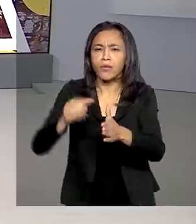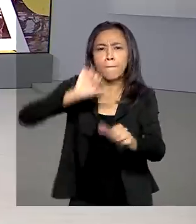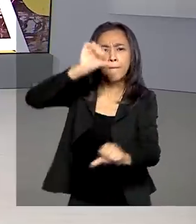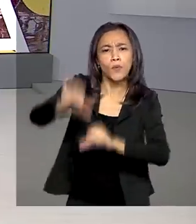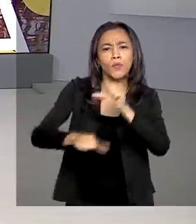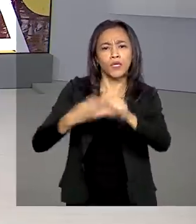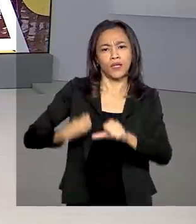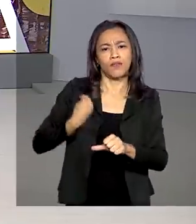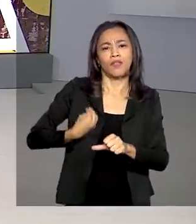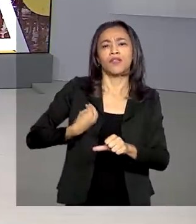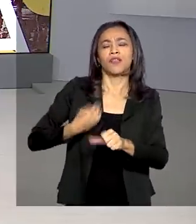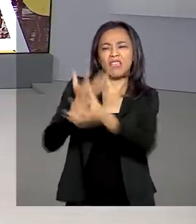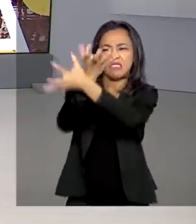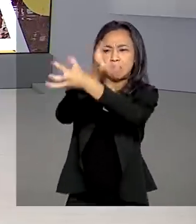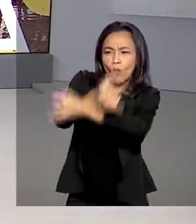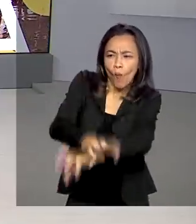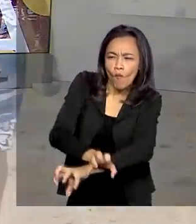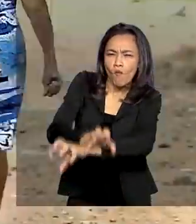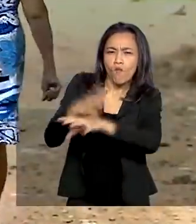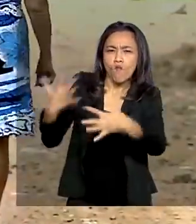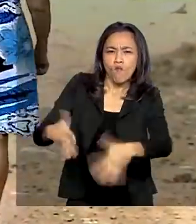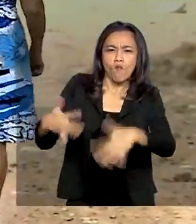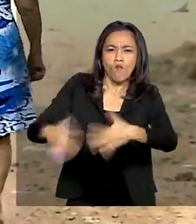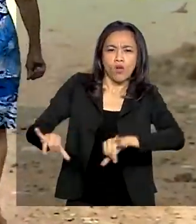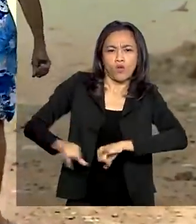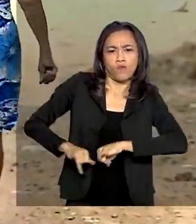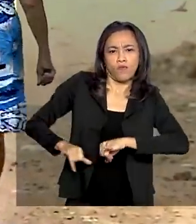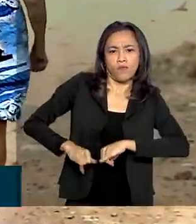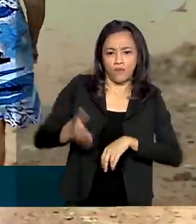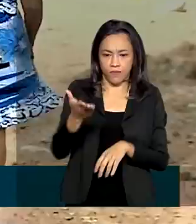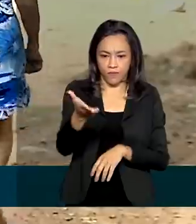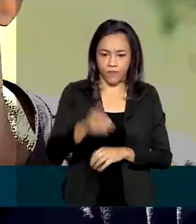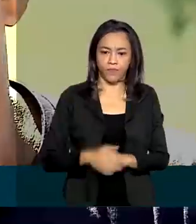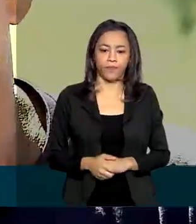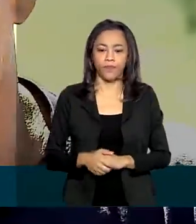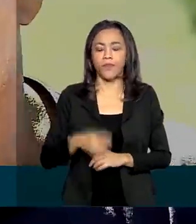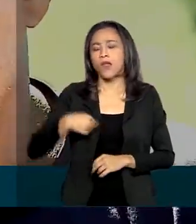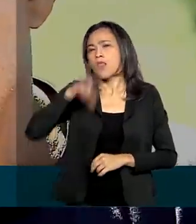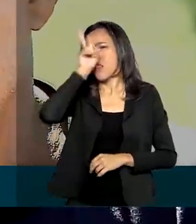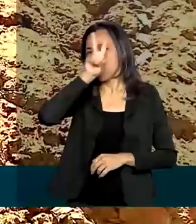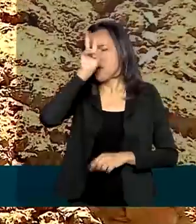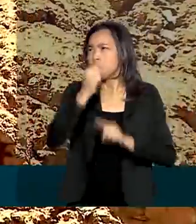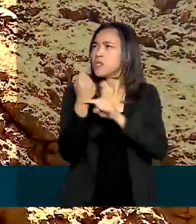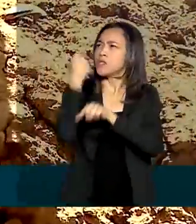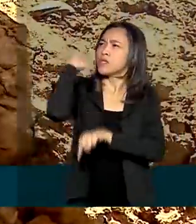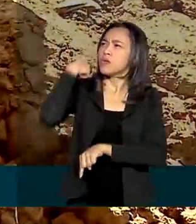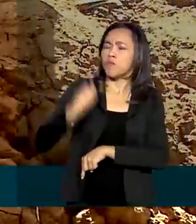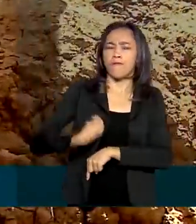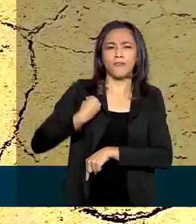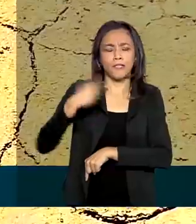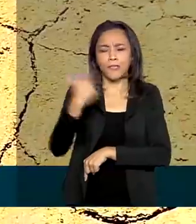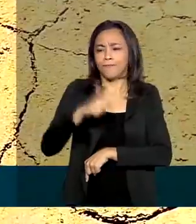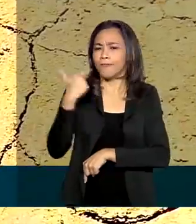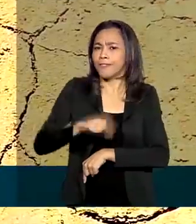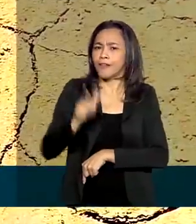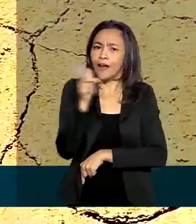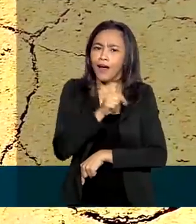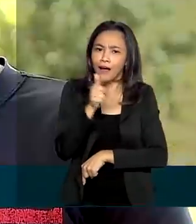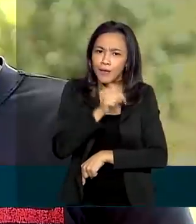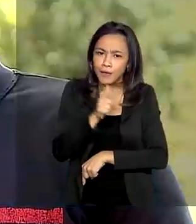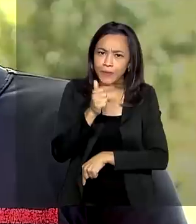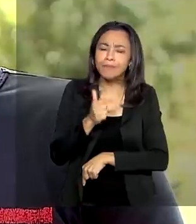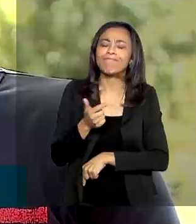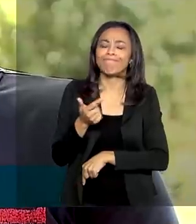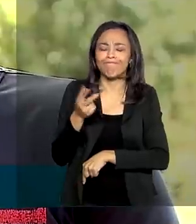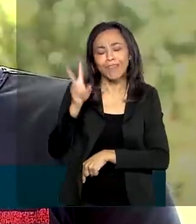sertanejo que antes sofria com a seca. As lembranças de uma vida sem água ainda estão frescas.